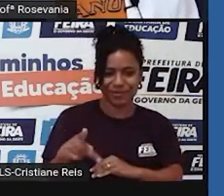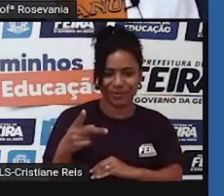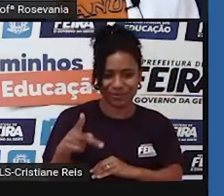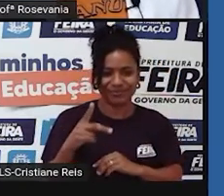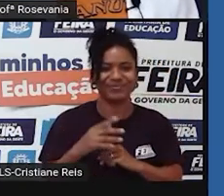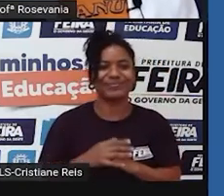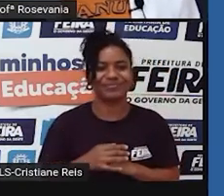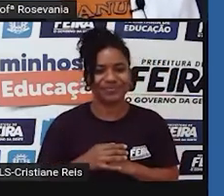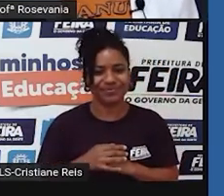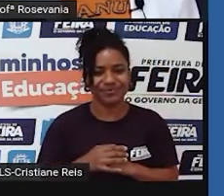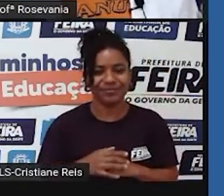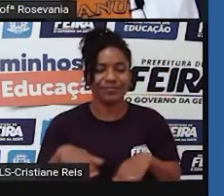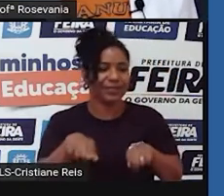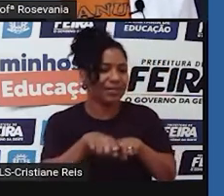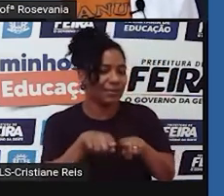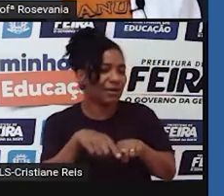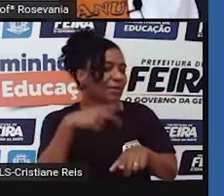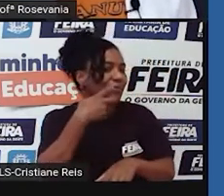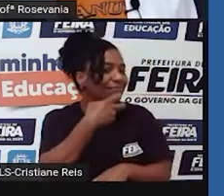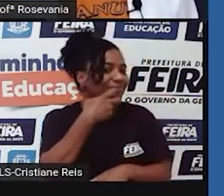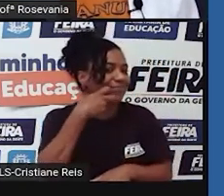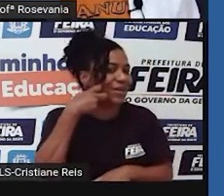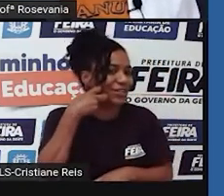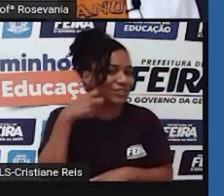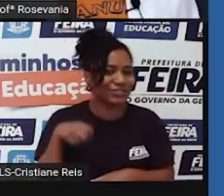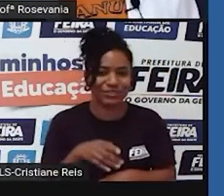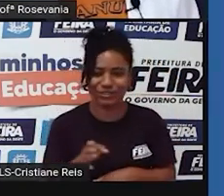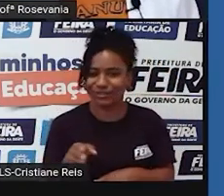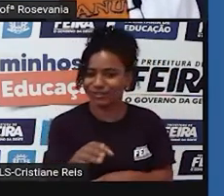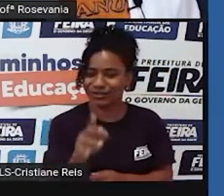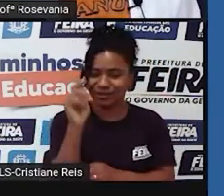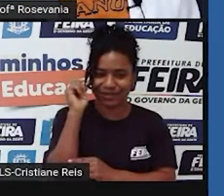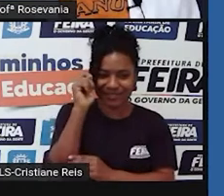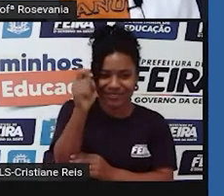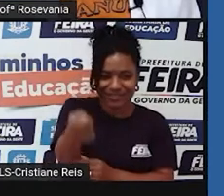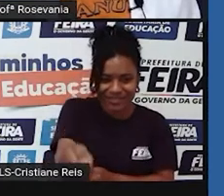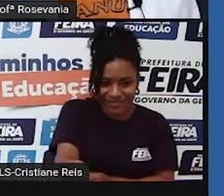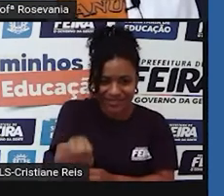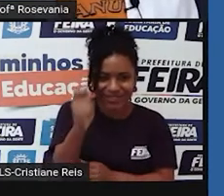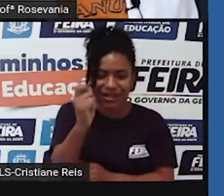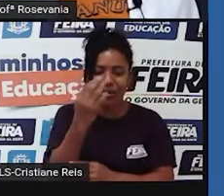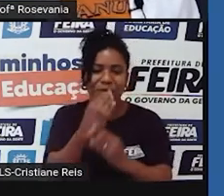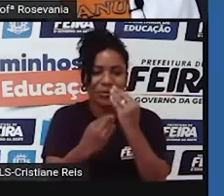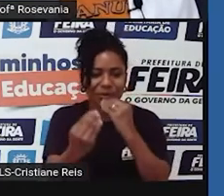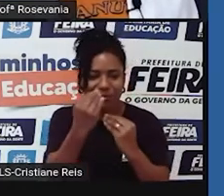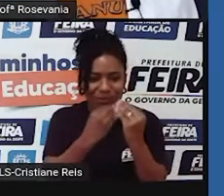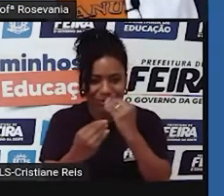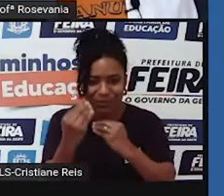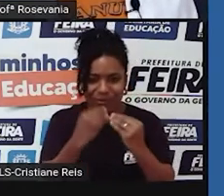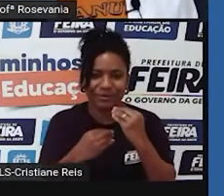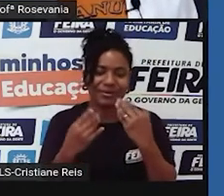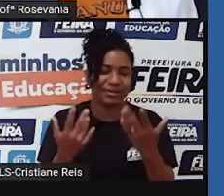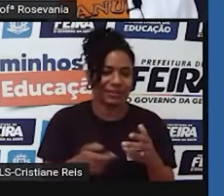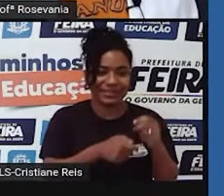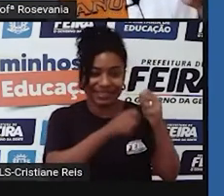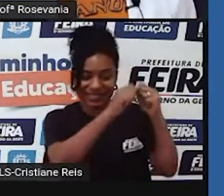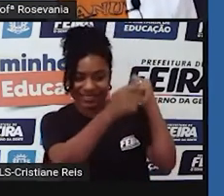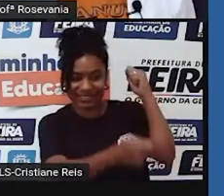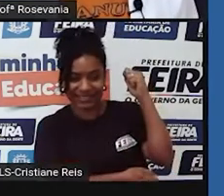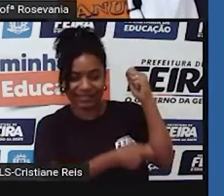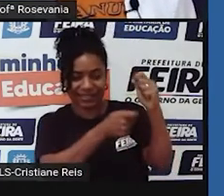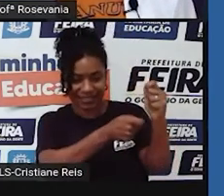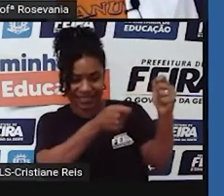hábito de consumir peixe, nós também herdamos, né, dos povos indígenas. Essa ideia de caçar, de pescar, de coletar,